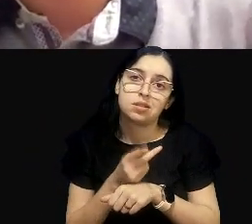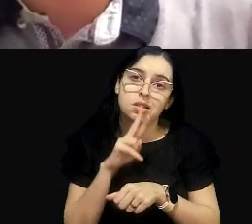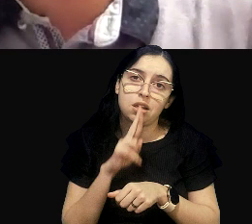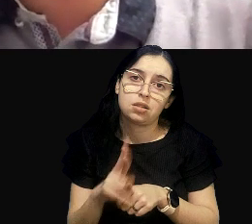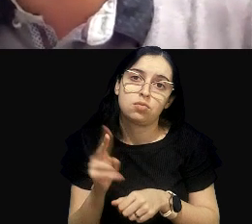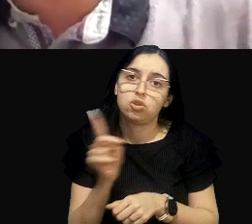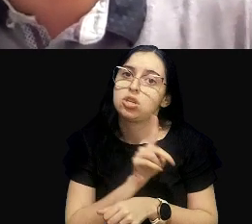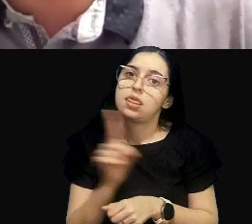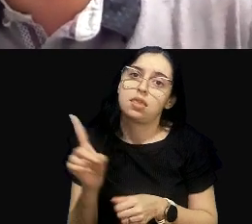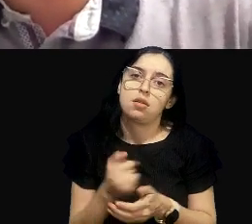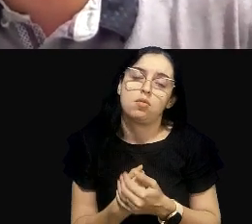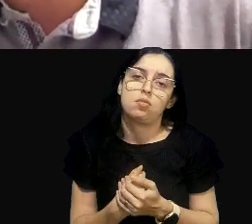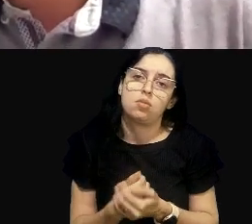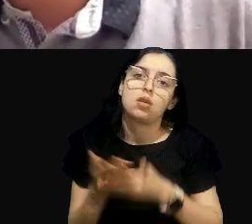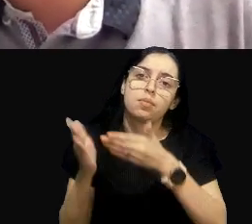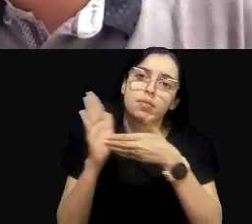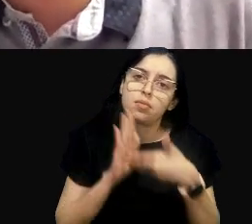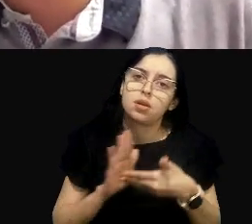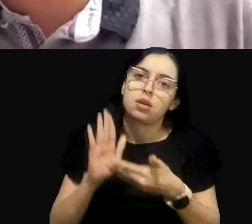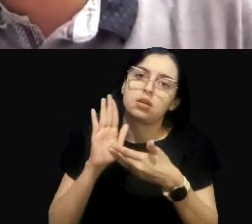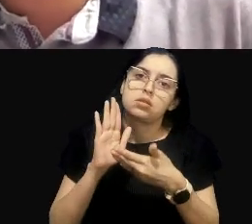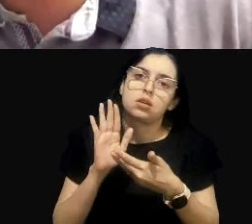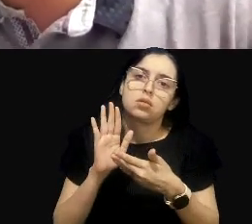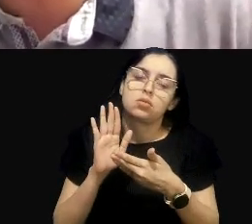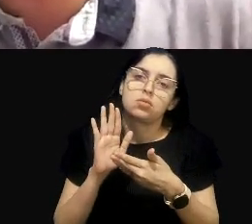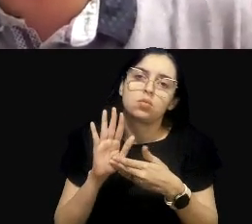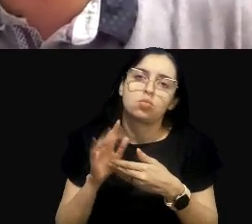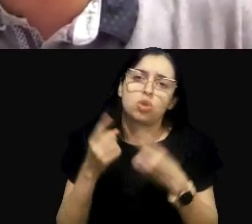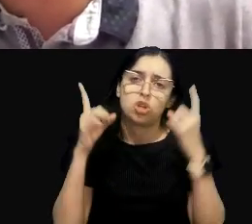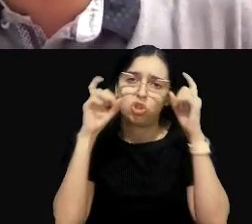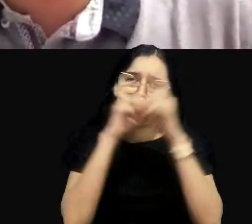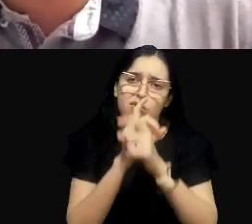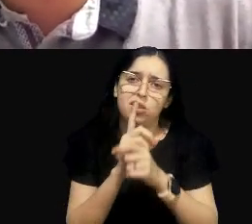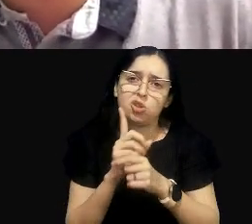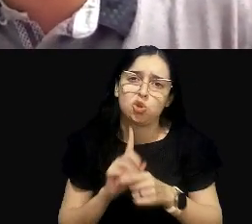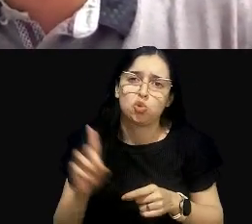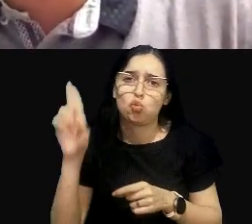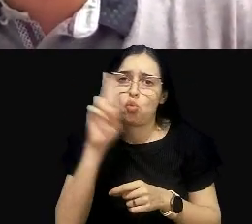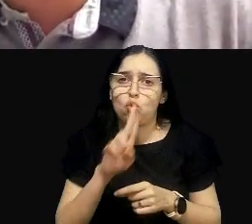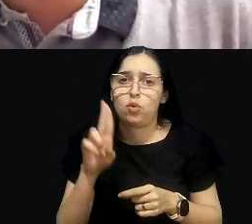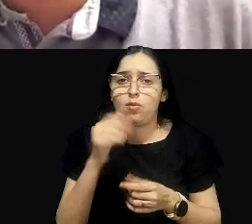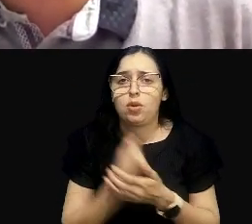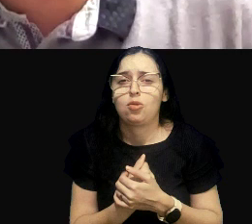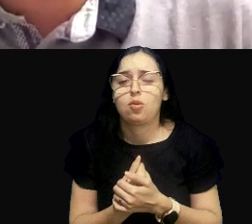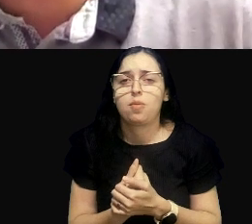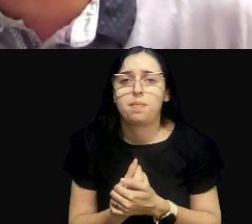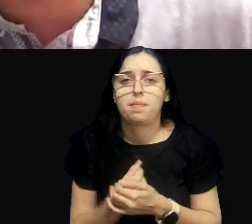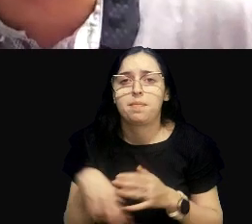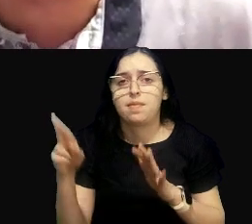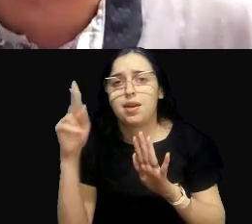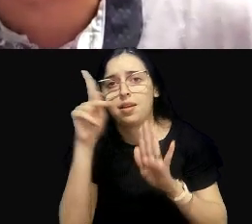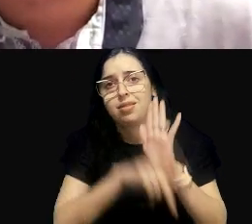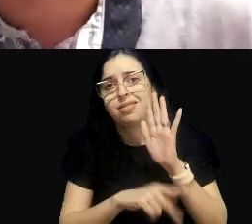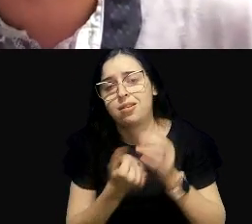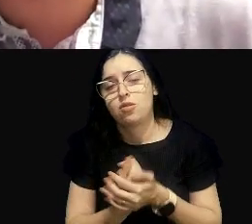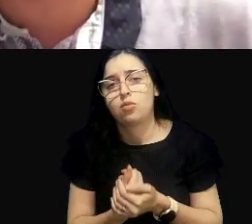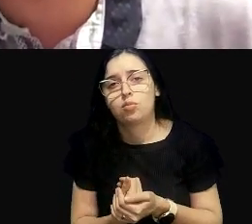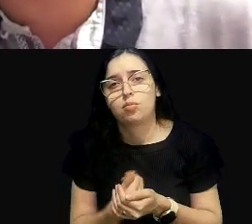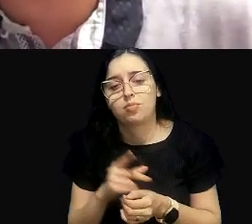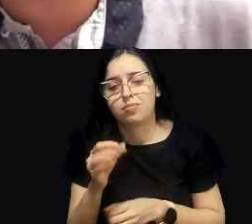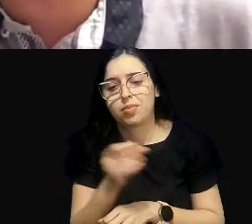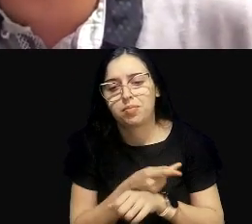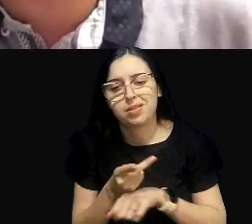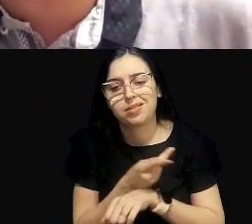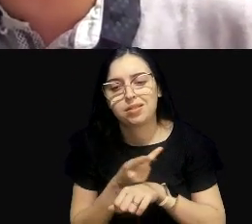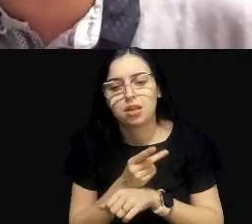trago isso porque é muito difícil a gente utilizar um padrão único para balizar a avaliação de um dano ambiental, por exemplo. Porque a gente